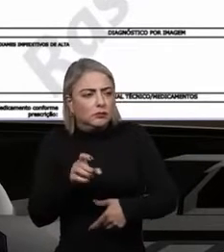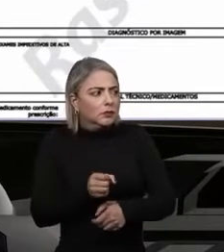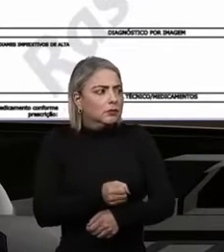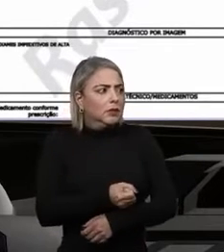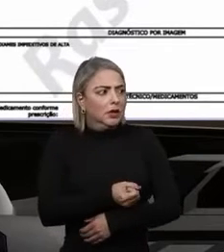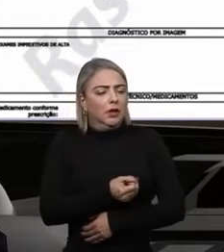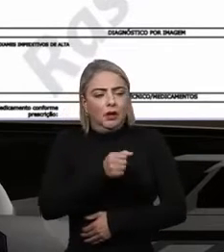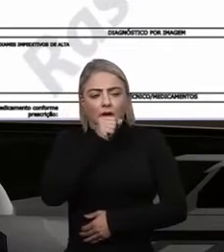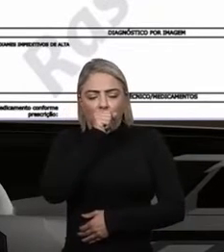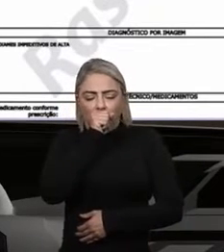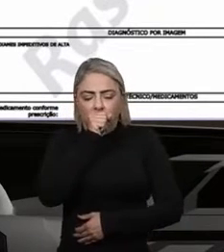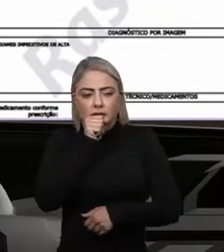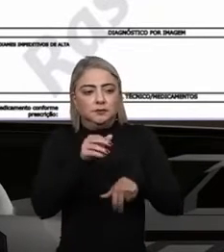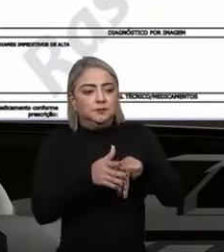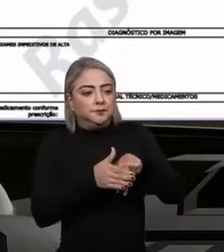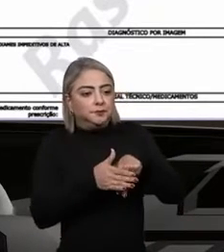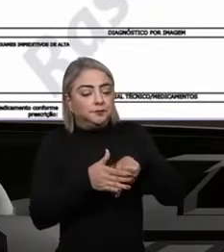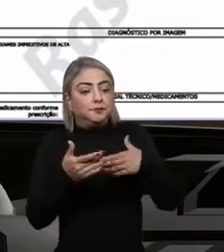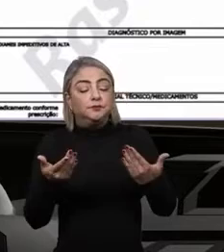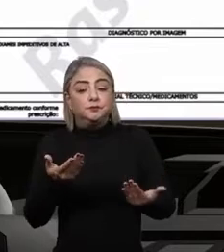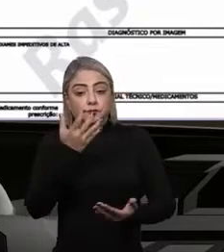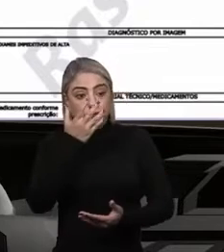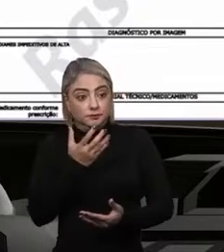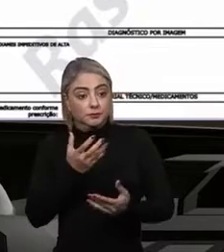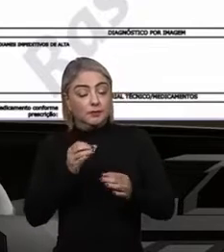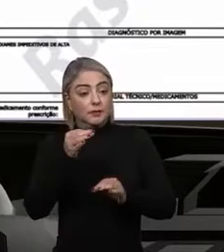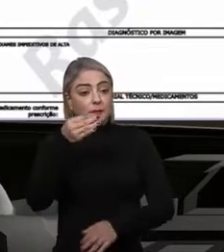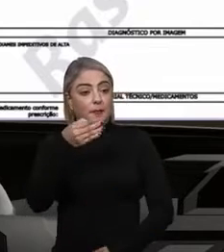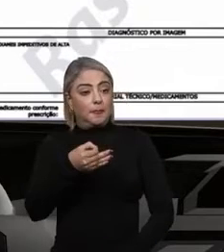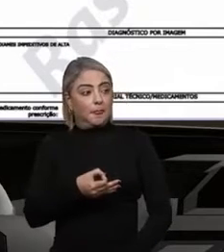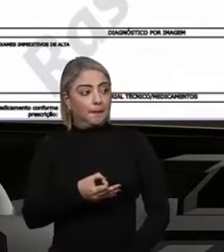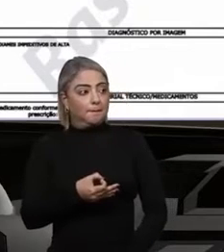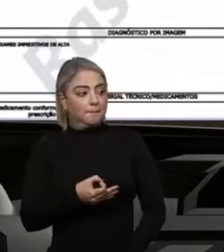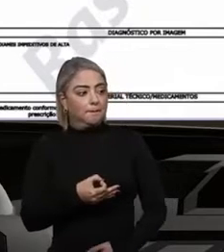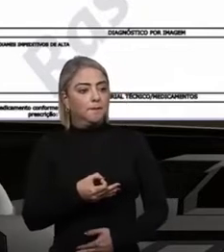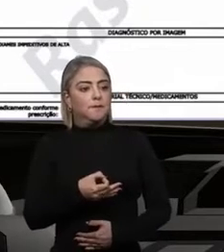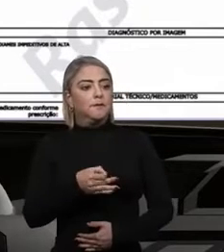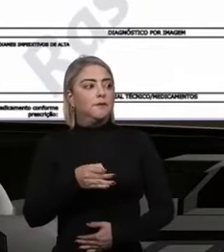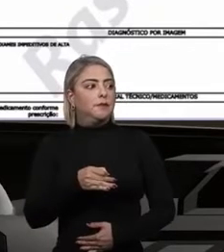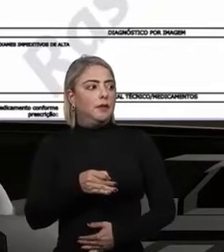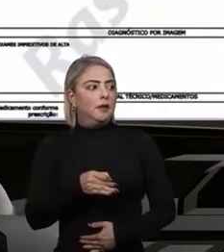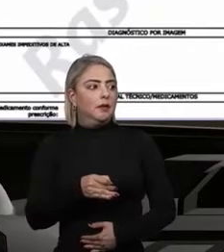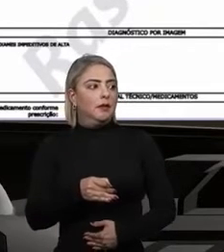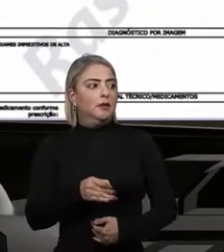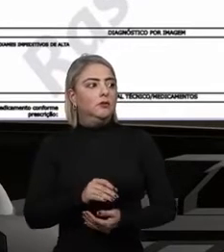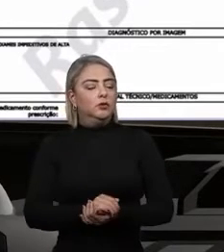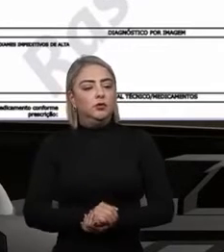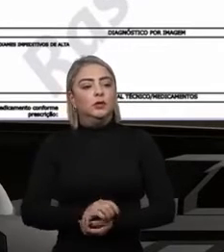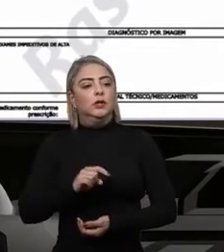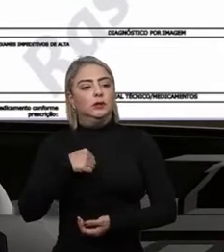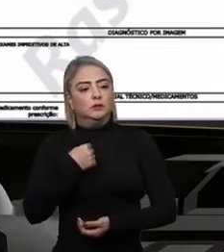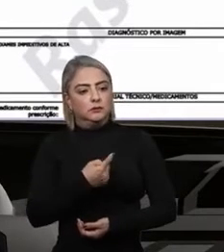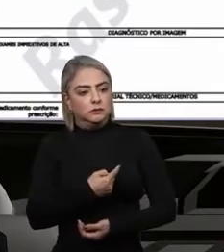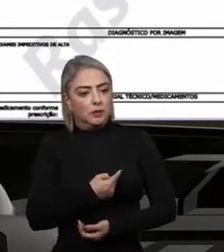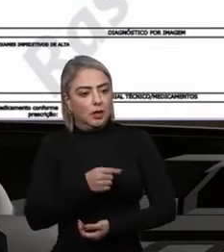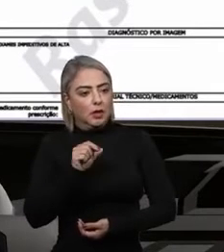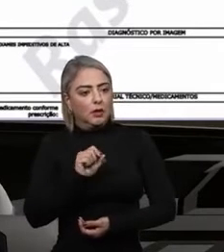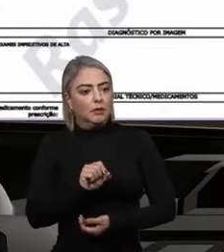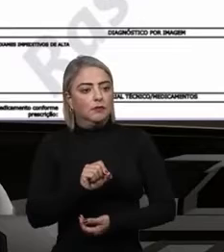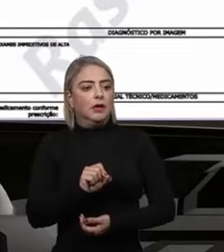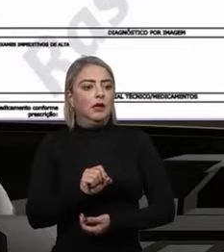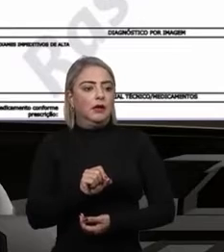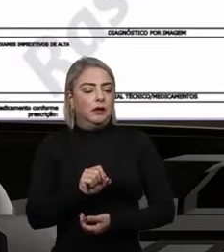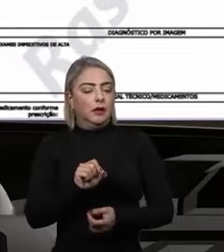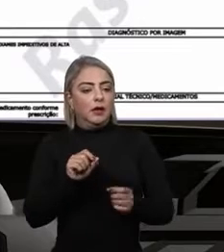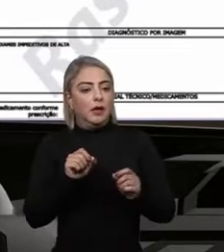daquele paciente que estão em atraso. E, claro, os grandes objetivos desse trabalho é fazer com que o paciente cumpra o